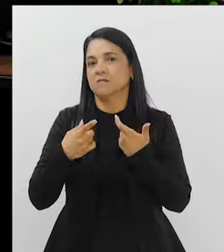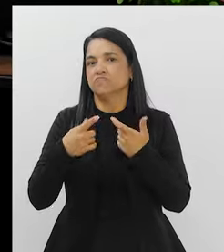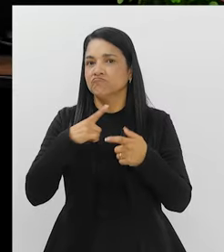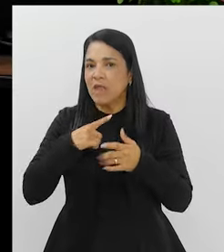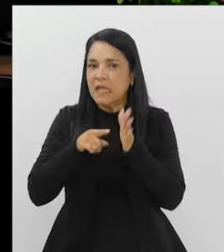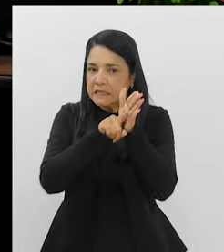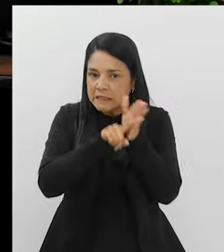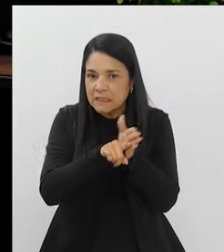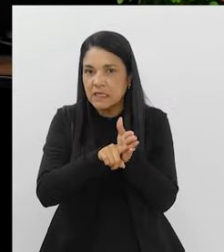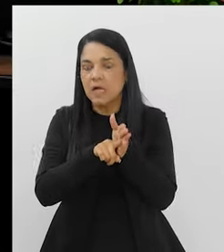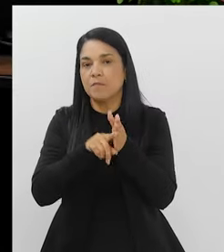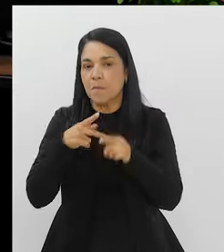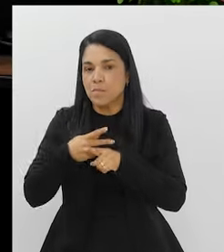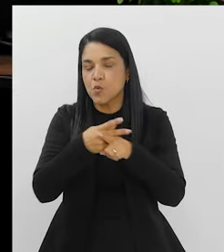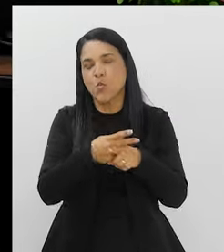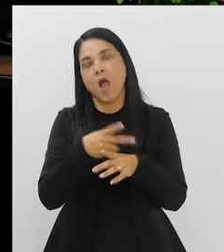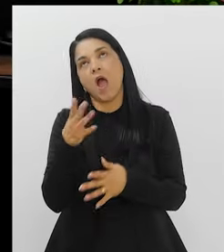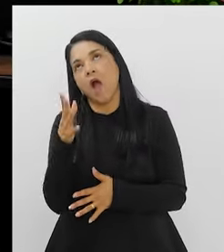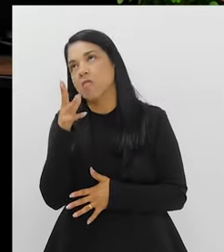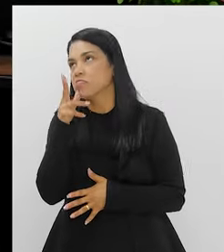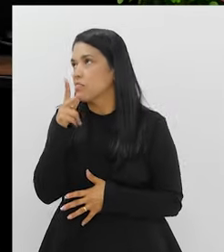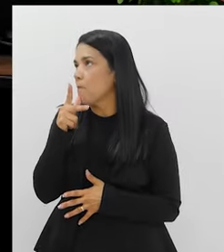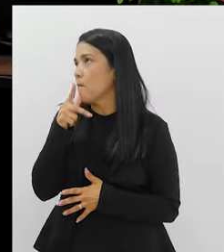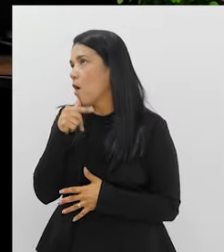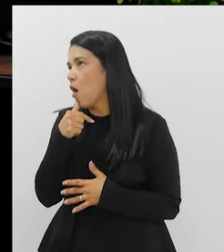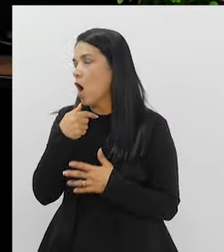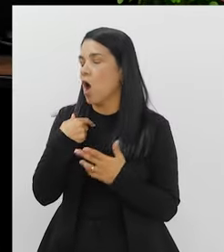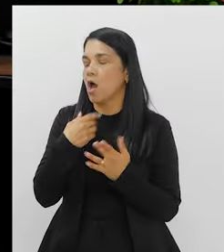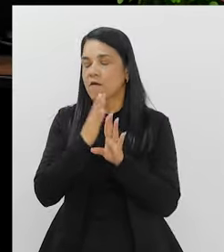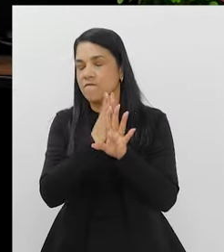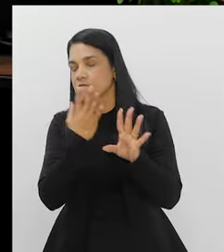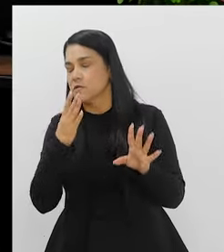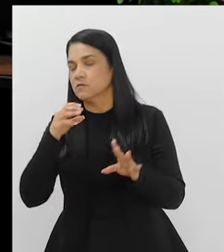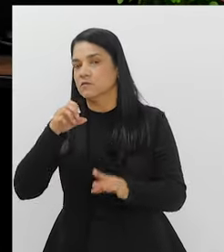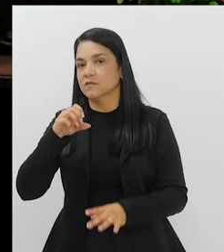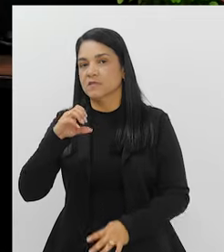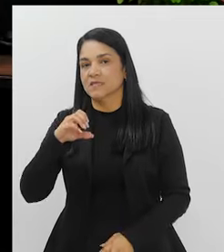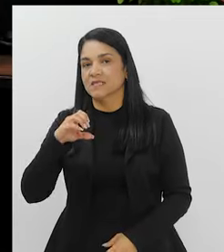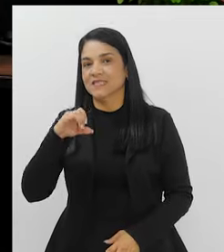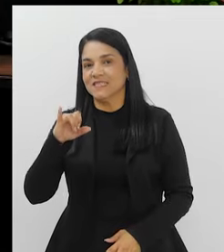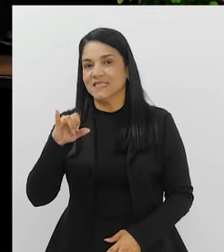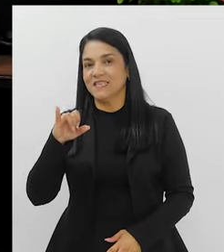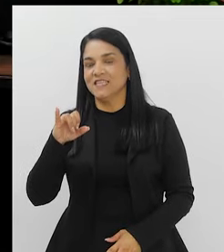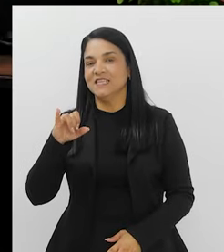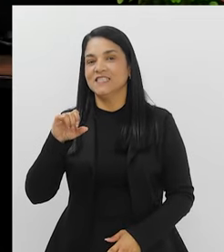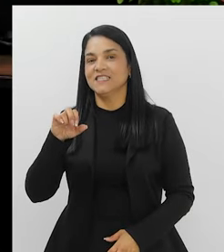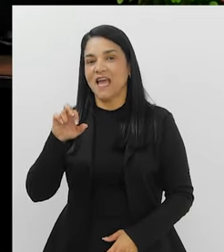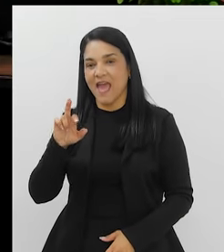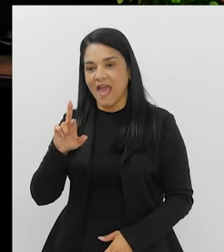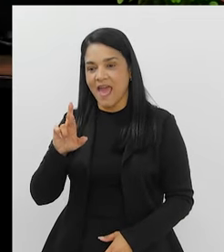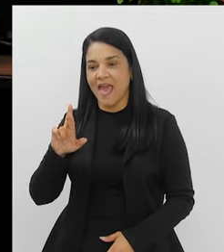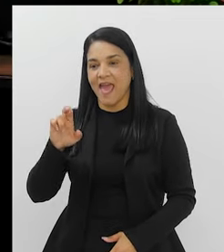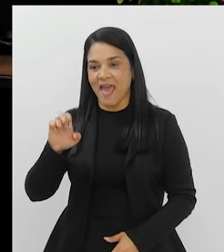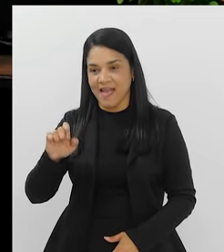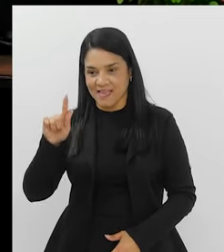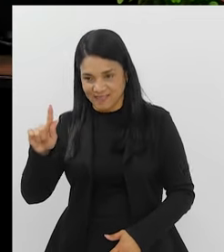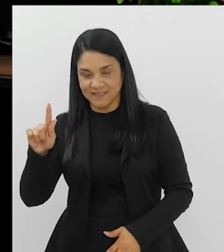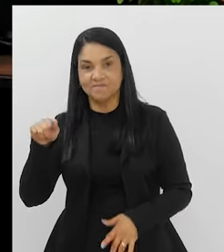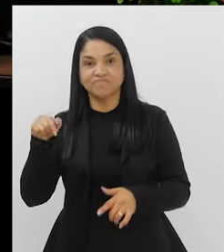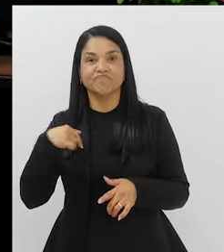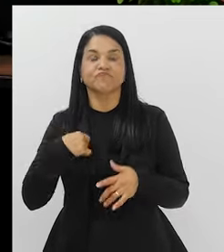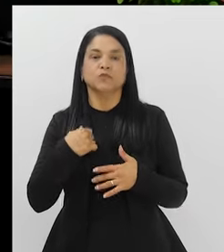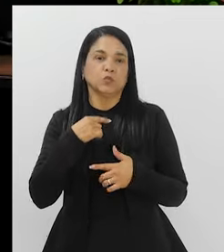exame, que você pode procurar. Ah, mas demora muito porque tem a fila do CISREG. Não importa. Entendeu?